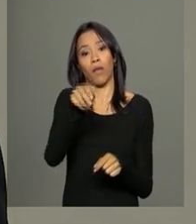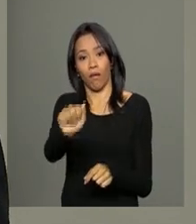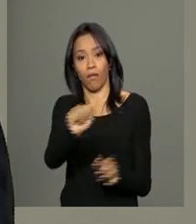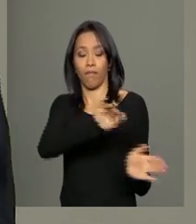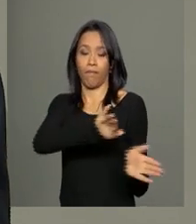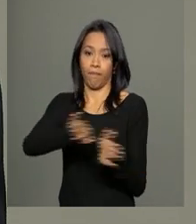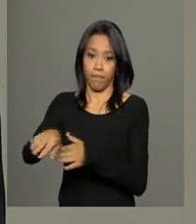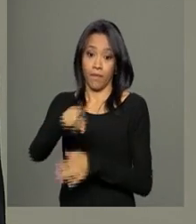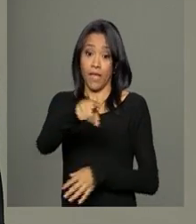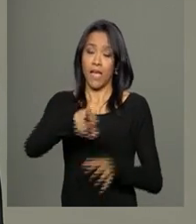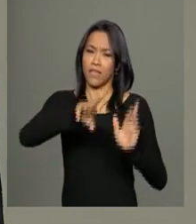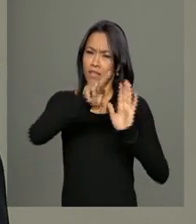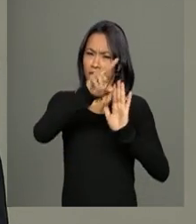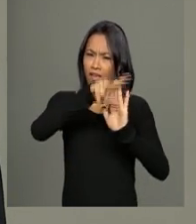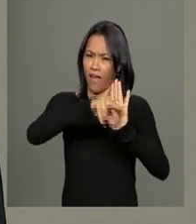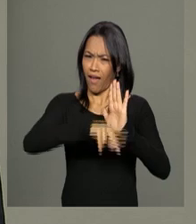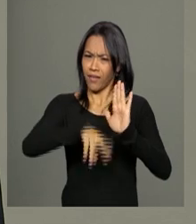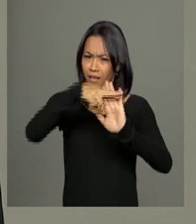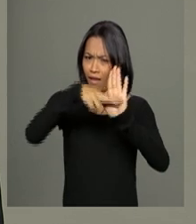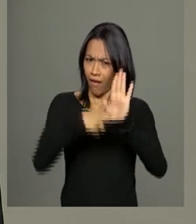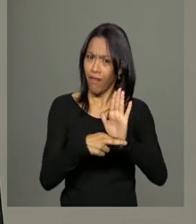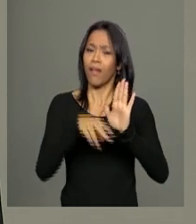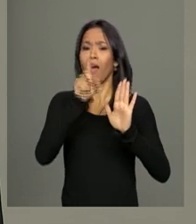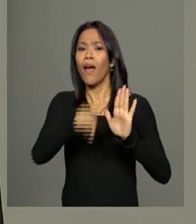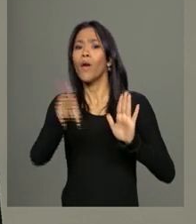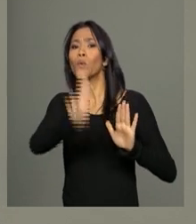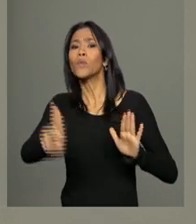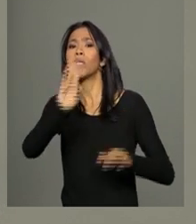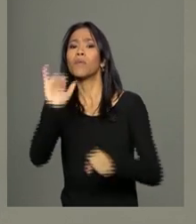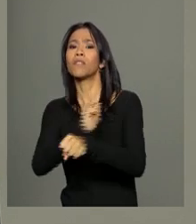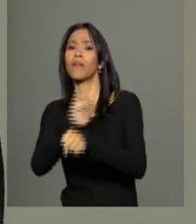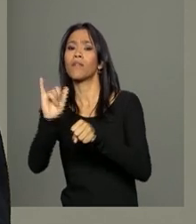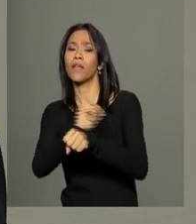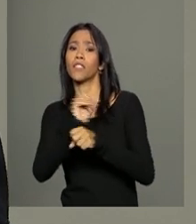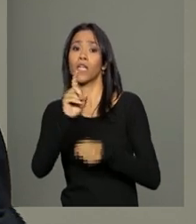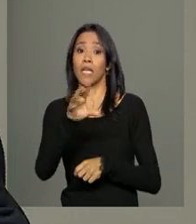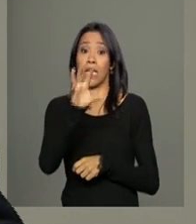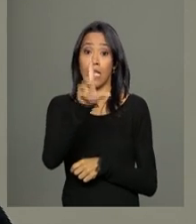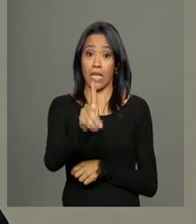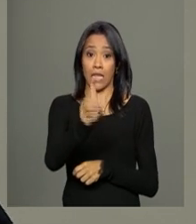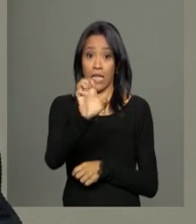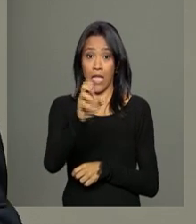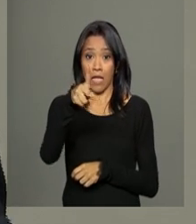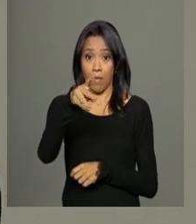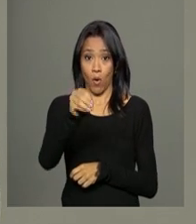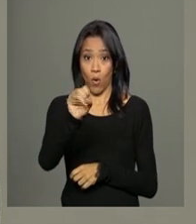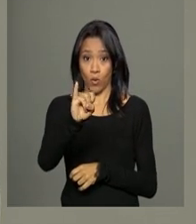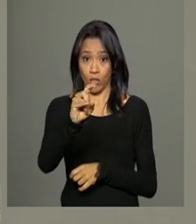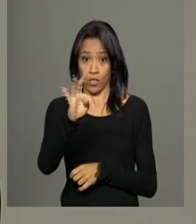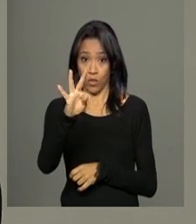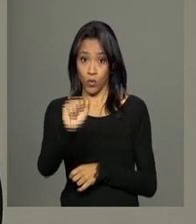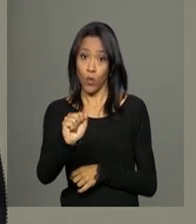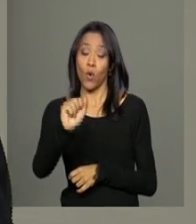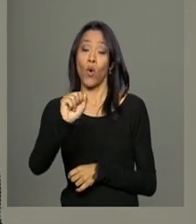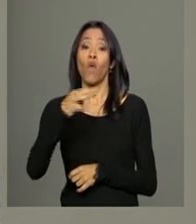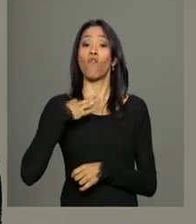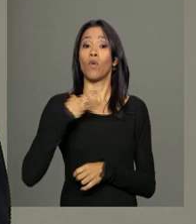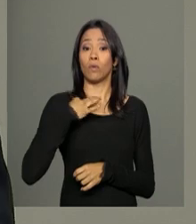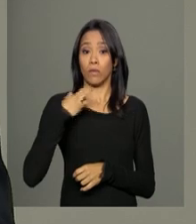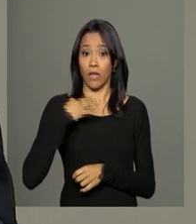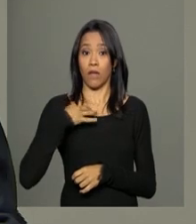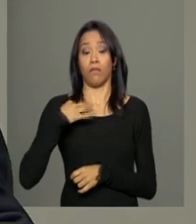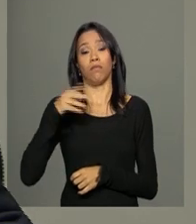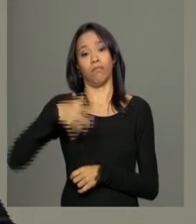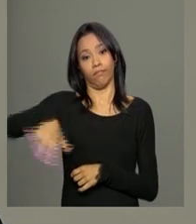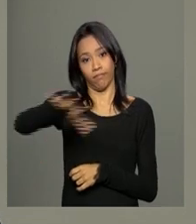medidas autoriza o Banco Central a usar um mecanismo chamado depósito voluntário remunerado para diminuir a liquidez no mercado.